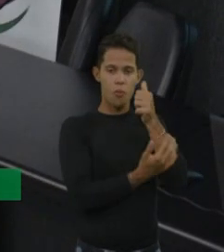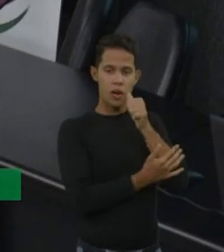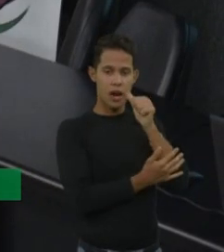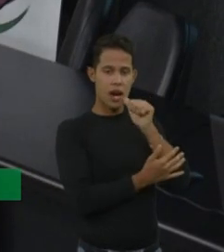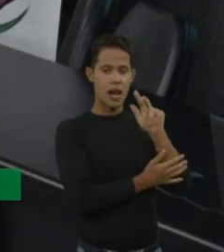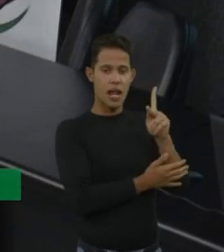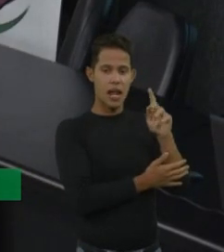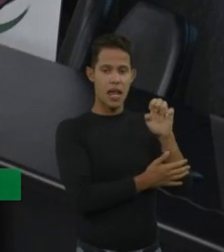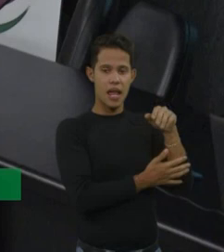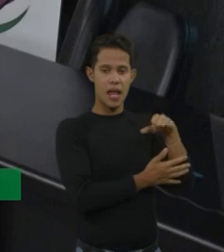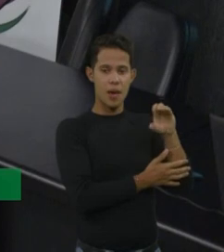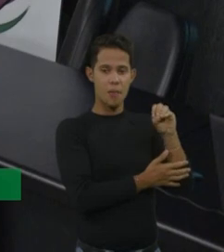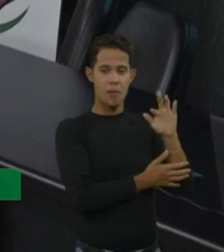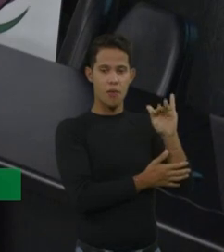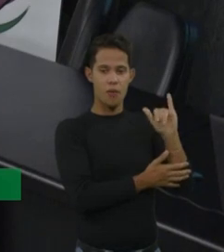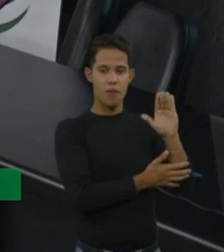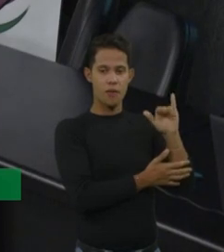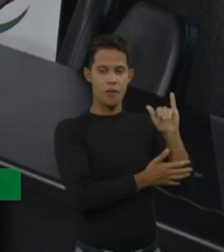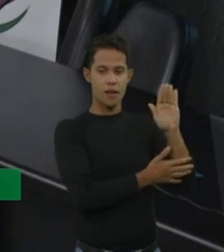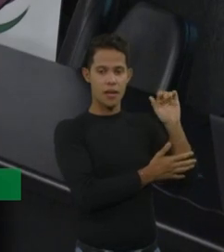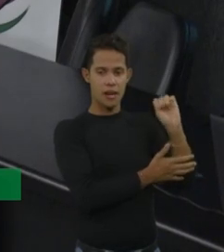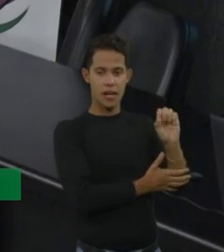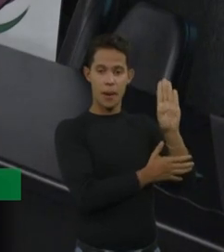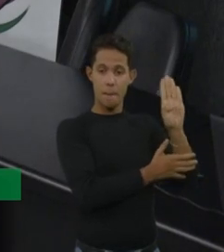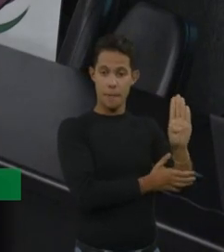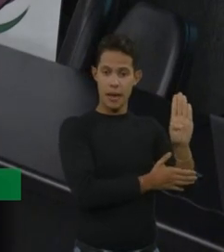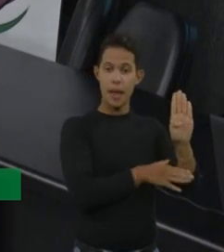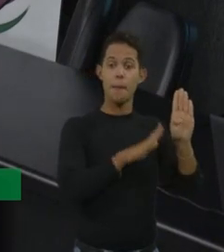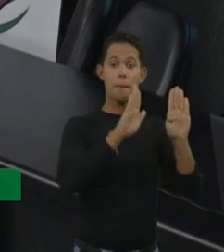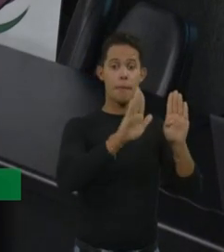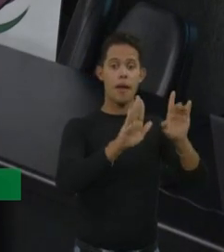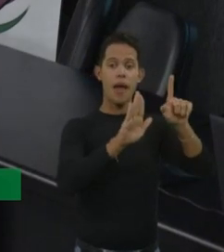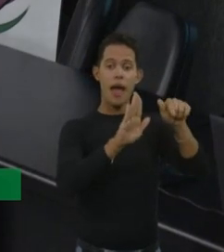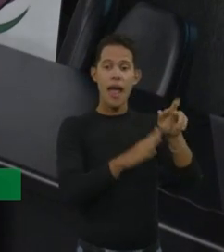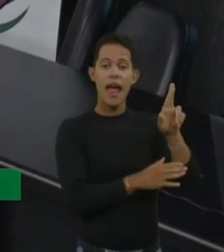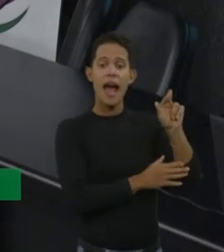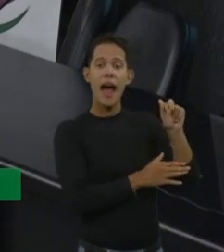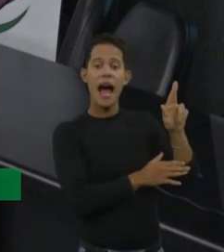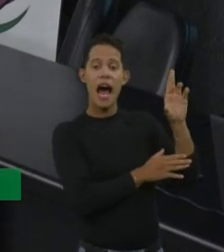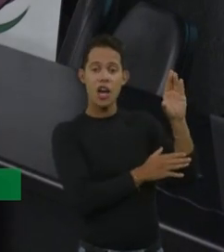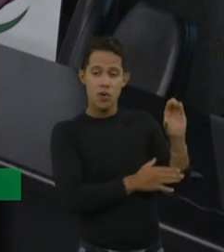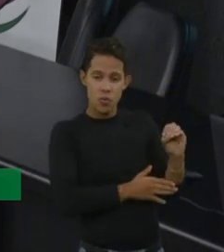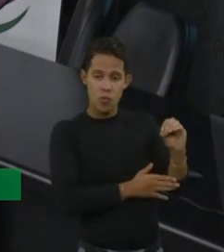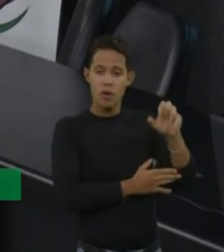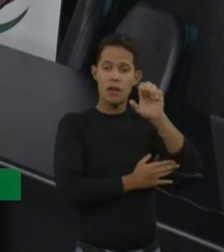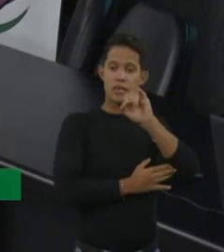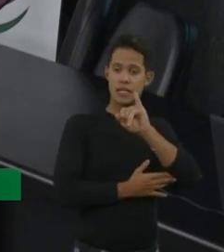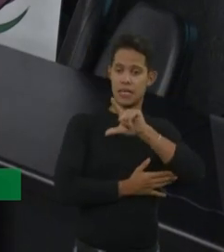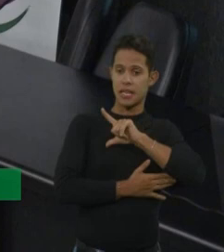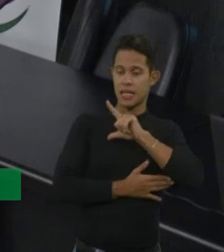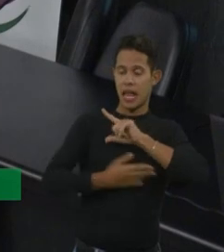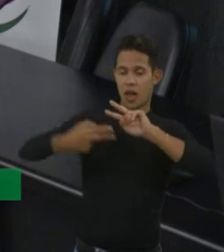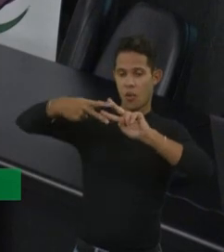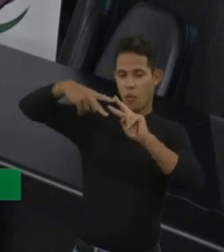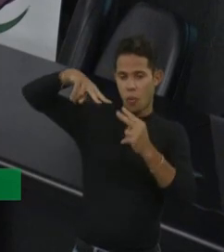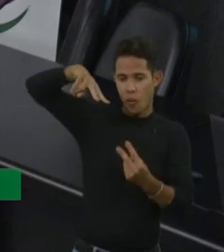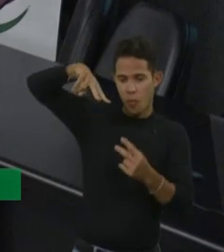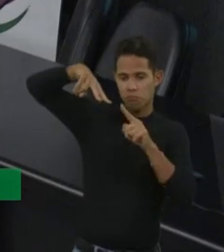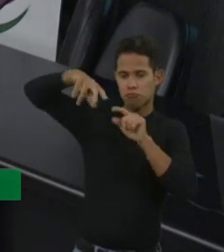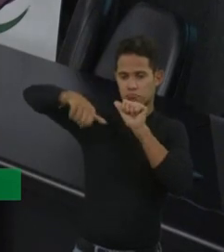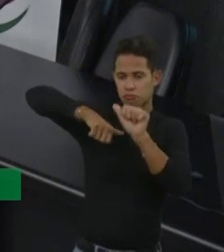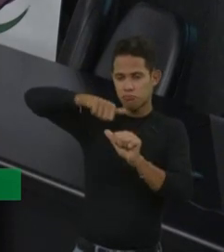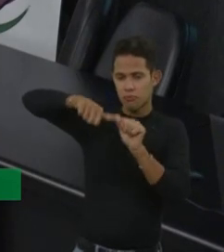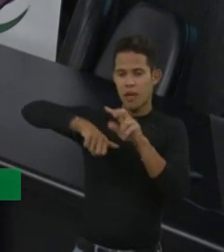mas ela é muito mais rara. Em geral, quando as mulheres possuem o cromossomo alterado, elas são portadoras. Então, elas podem